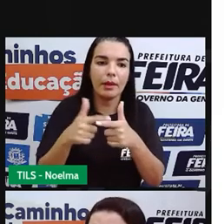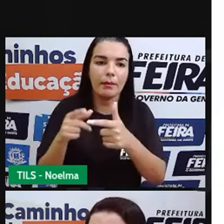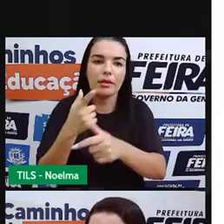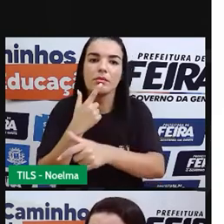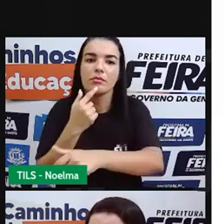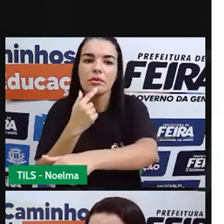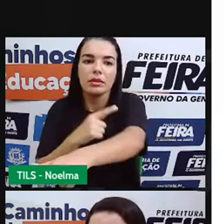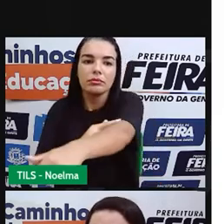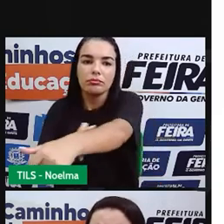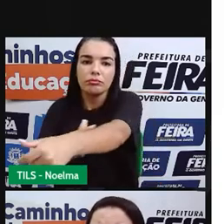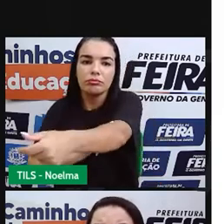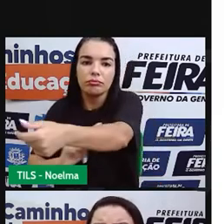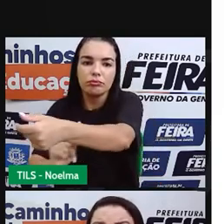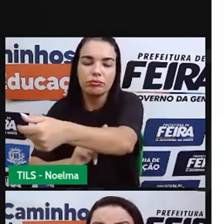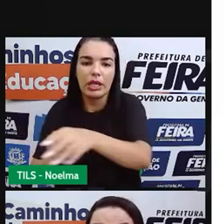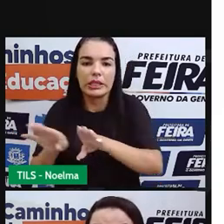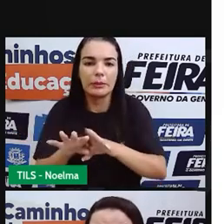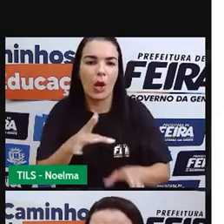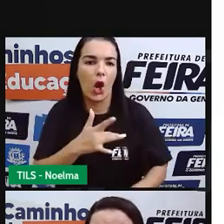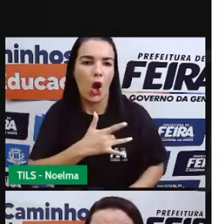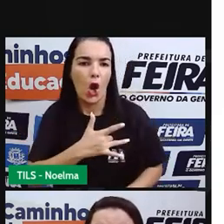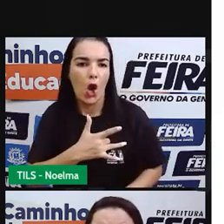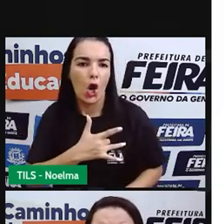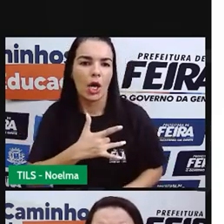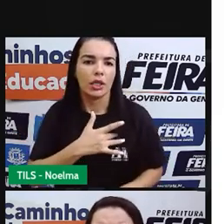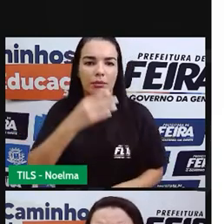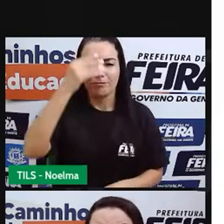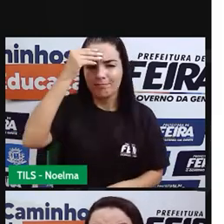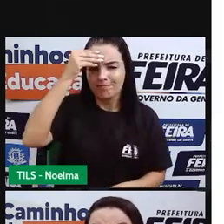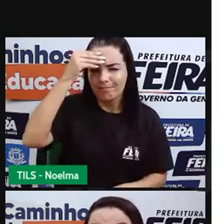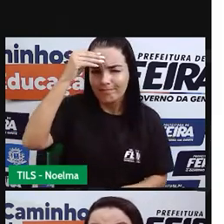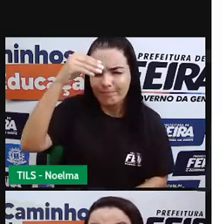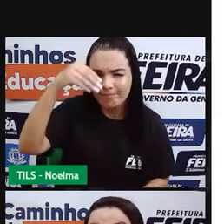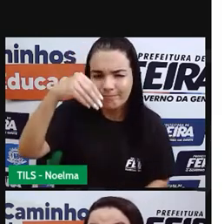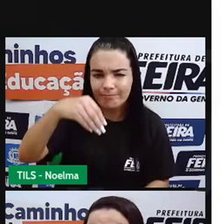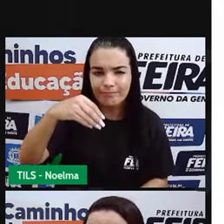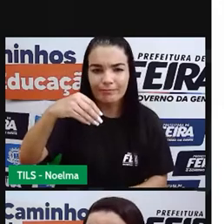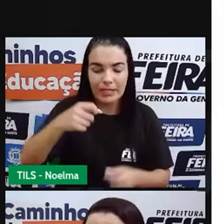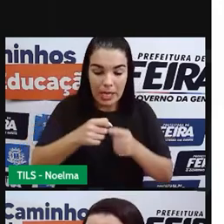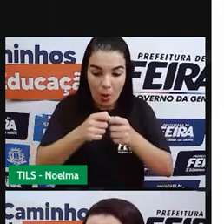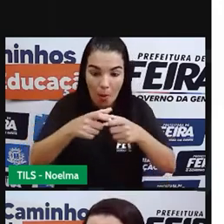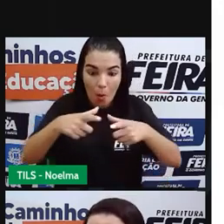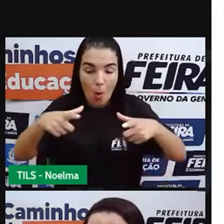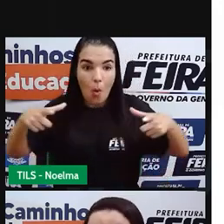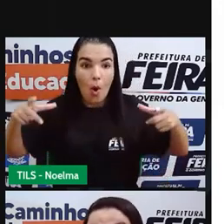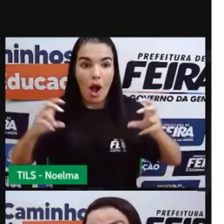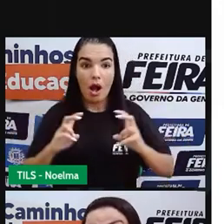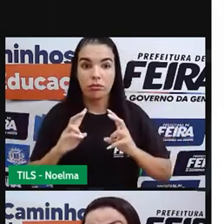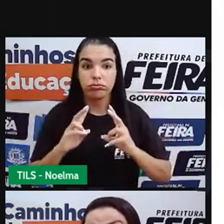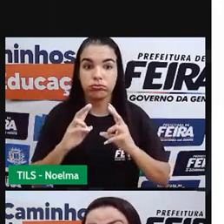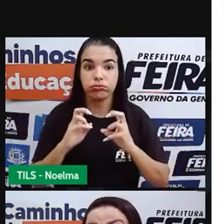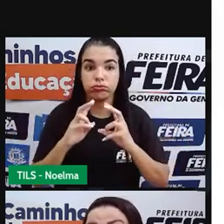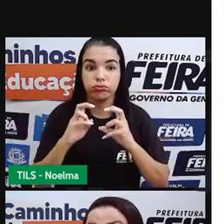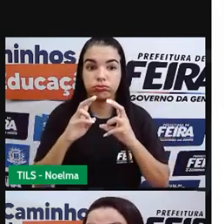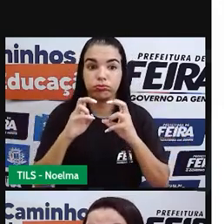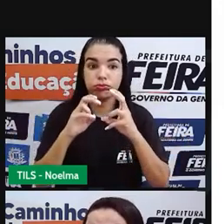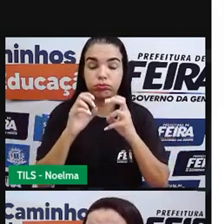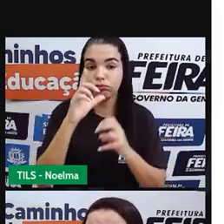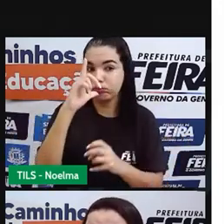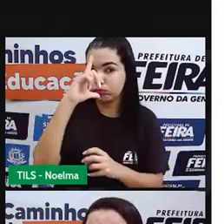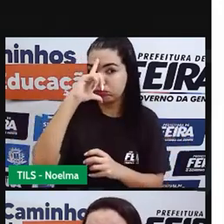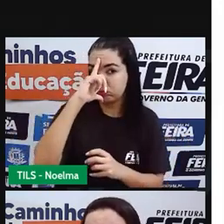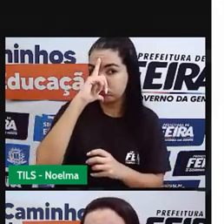doenças cardiovasculares, depressão, aumento do risco de câncer de próstata nos homens e